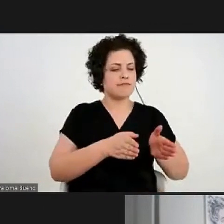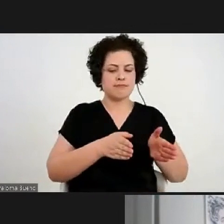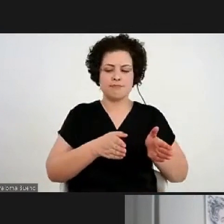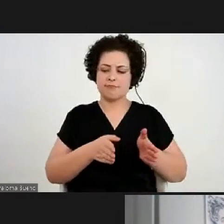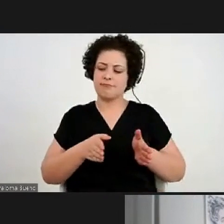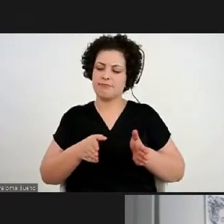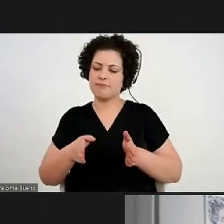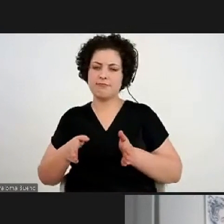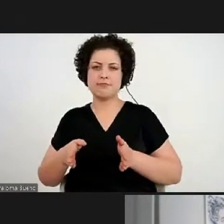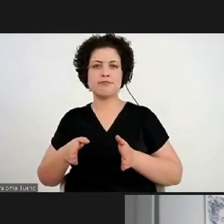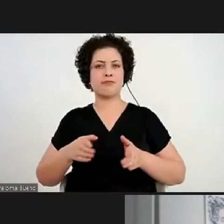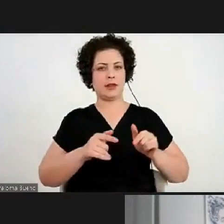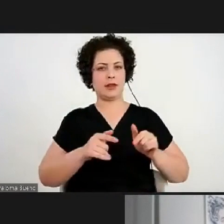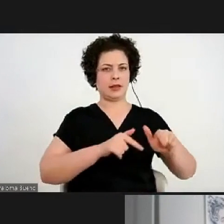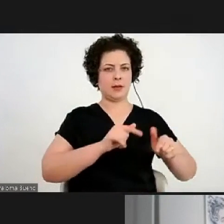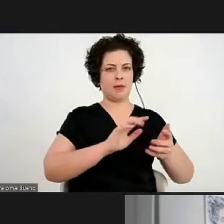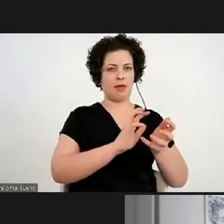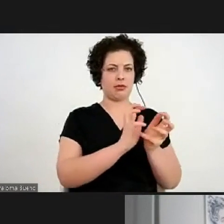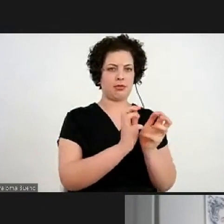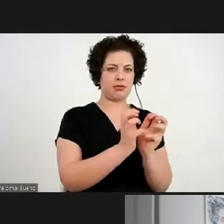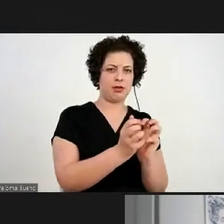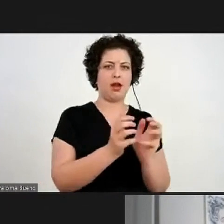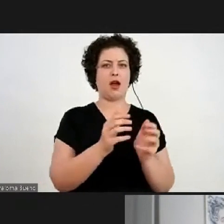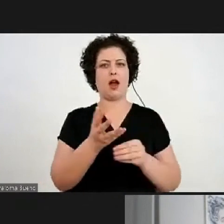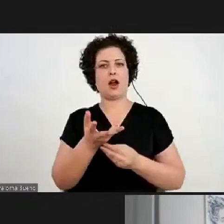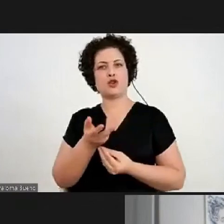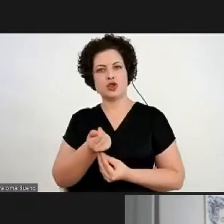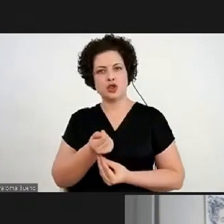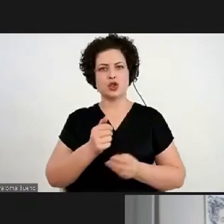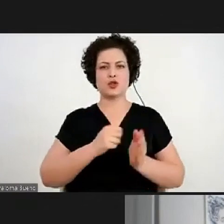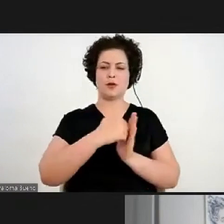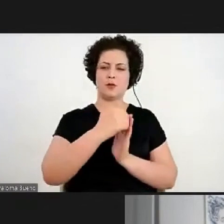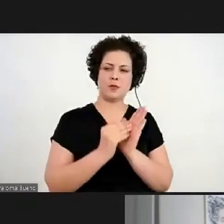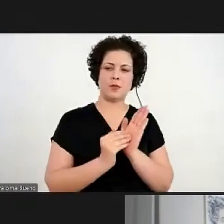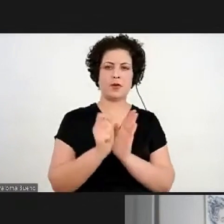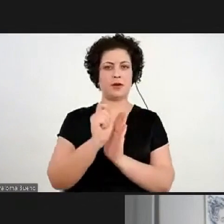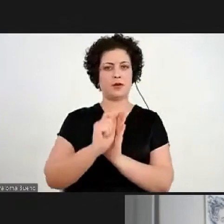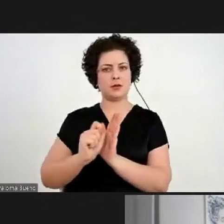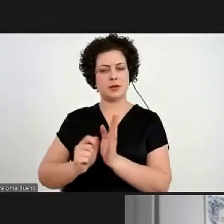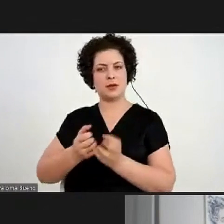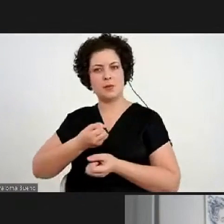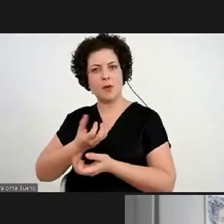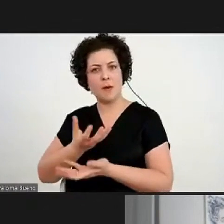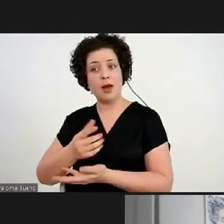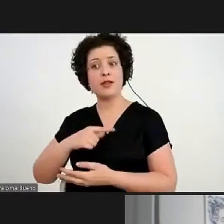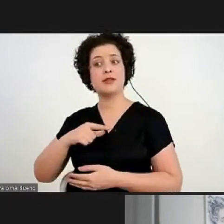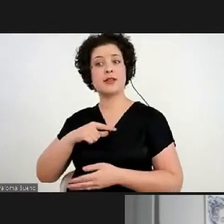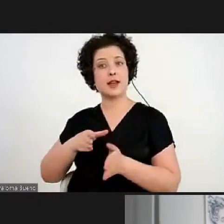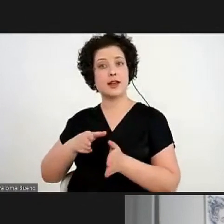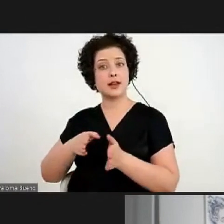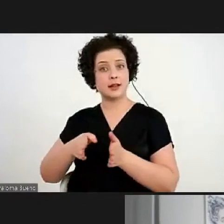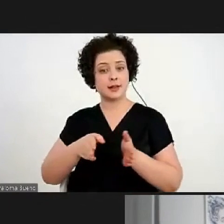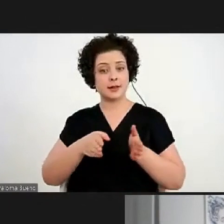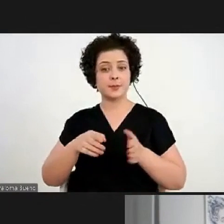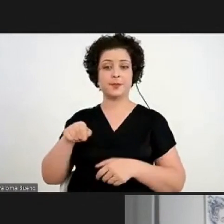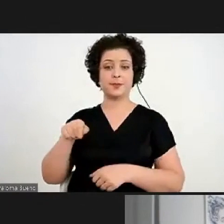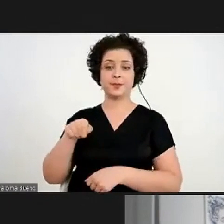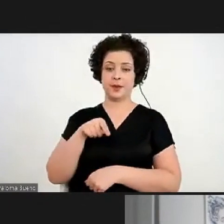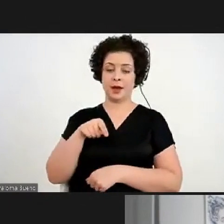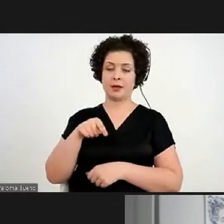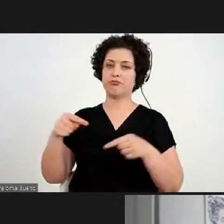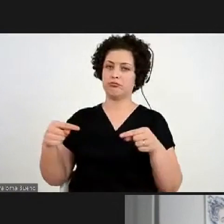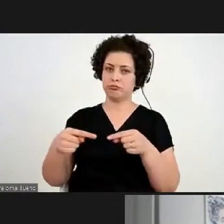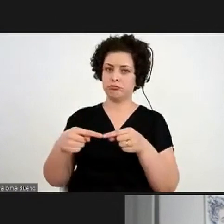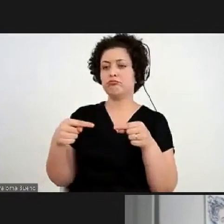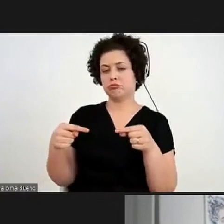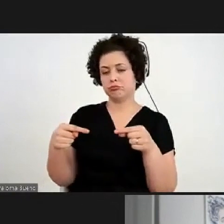trabalhos plásticos, artísticos, ou até escritos, poéticos. Isso faz parte,